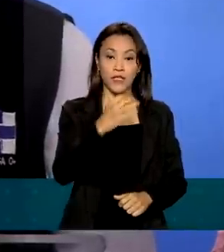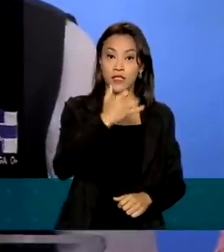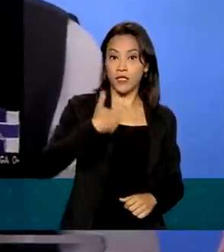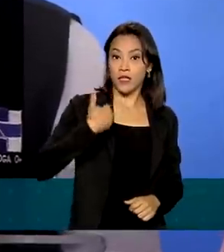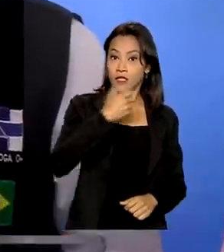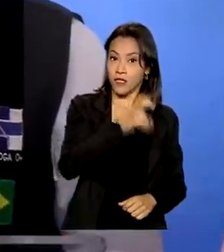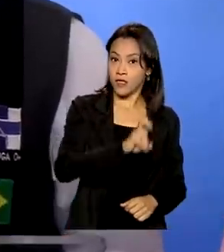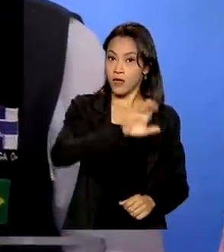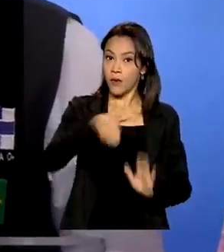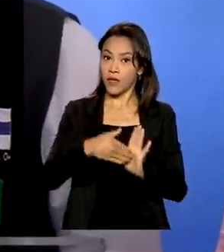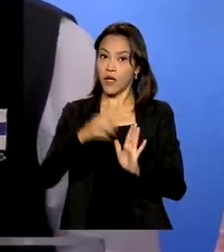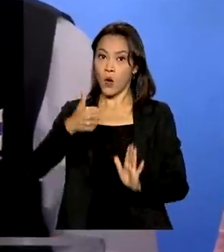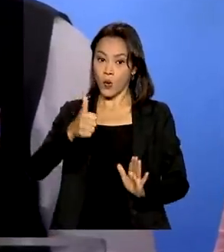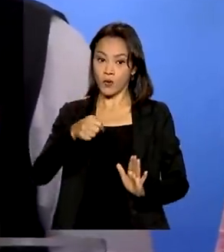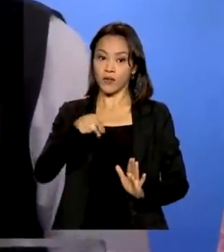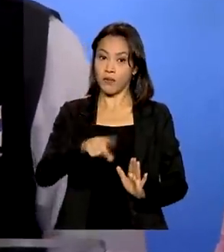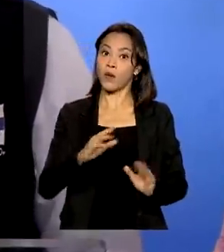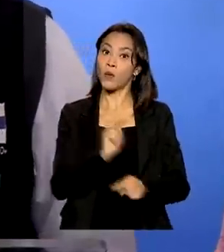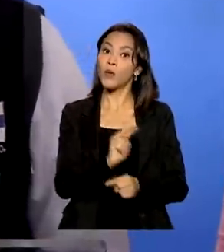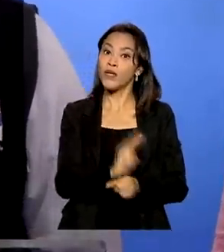daqueles que são no futuro deste país.